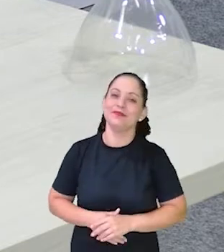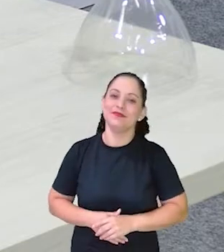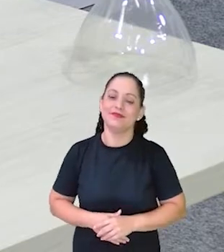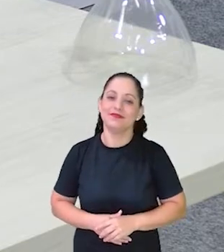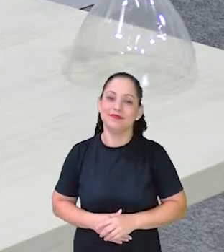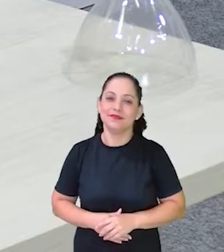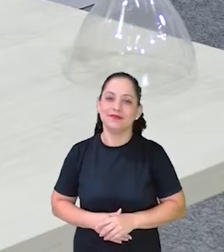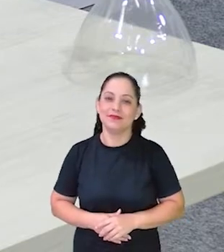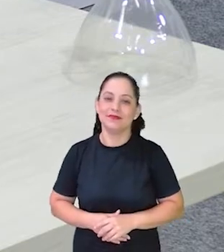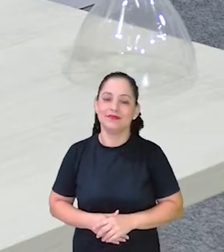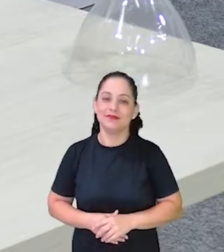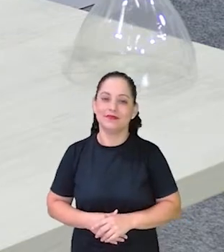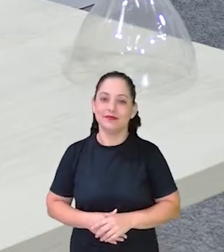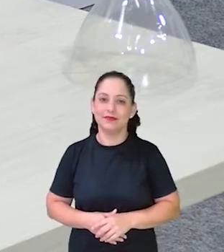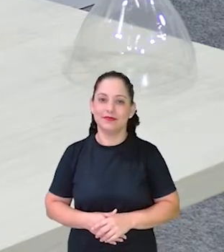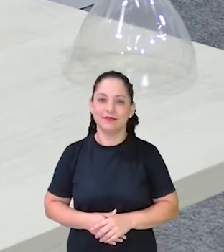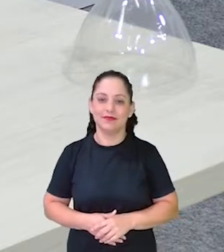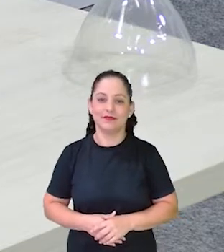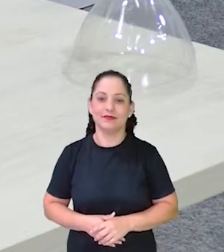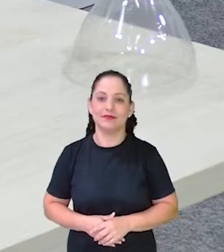Isso aqui ó